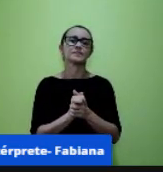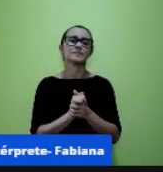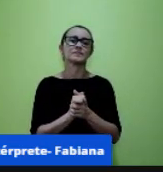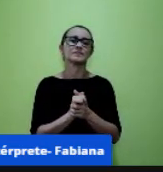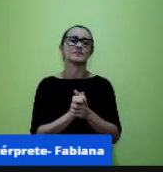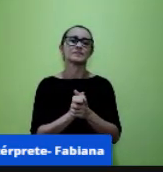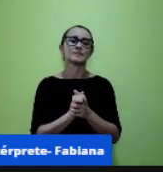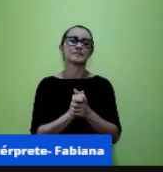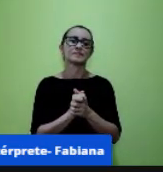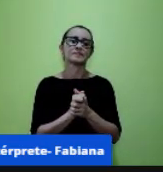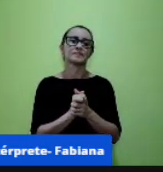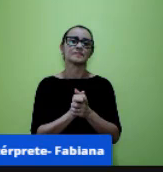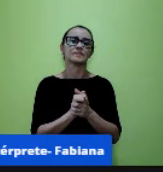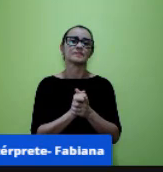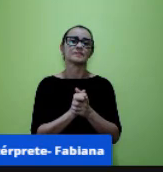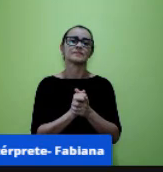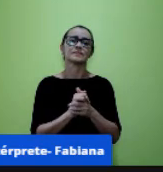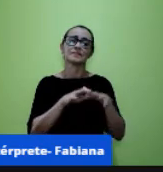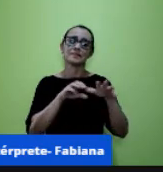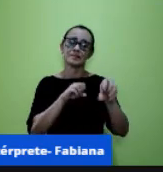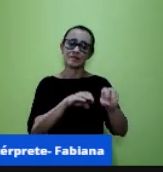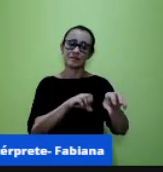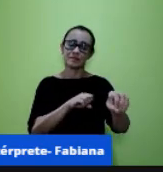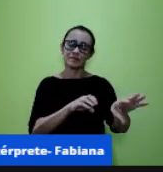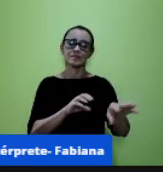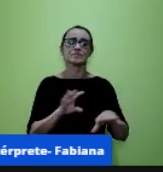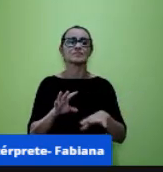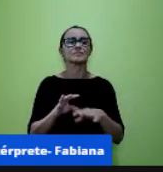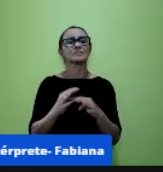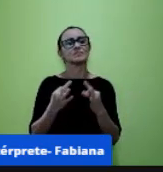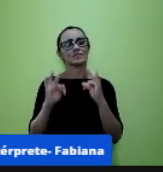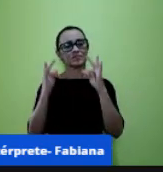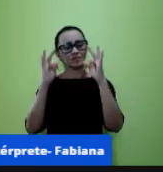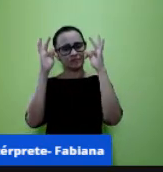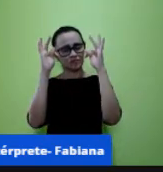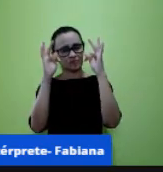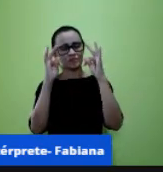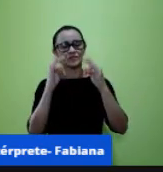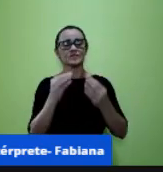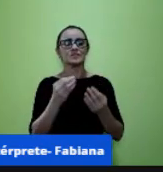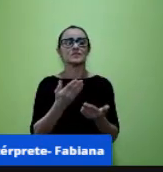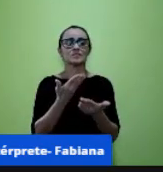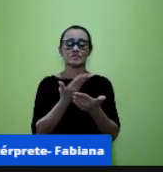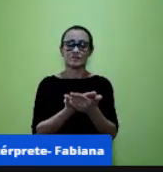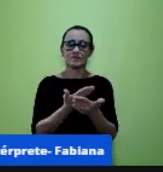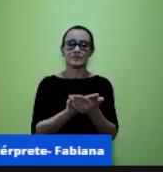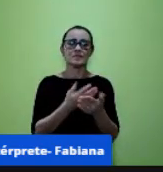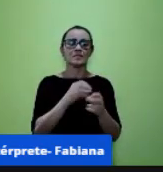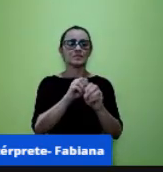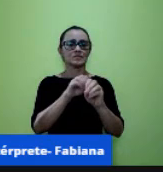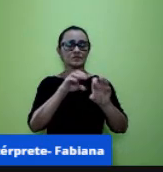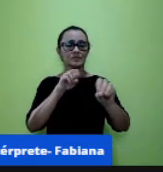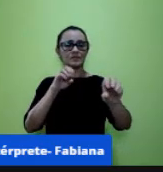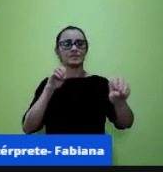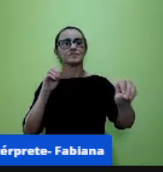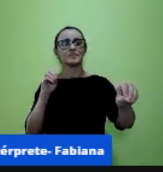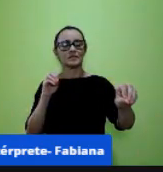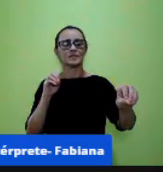educação né tics e aulas remotas que nós intitulamos